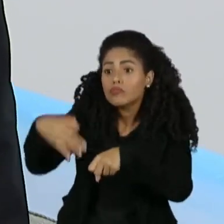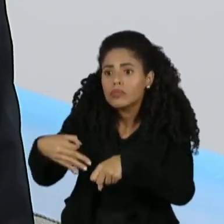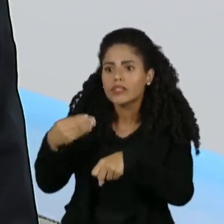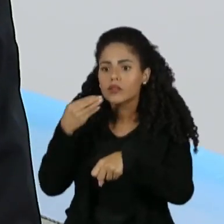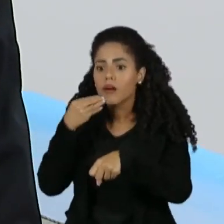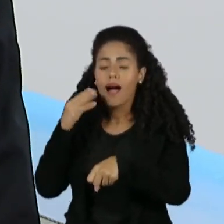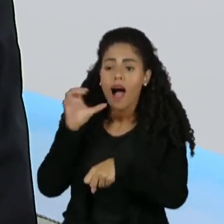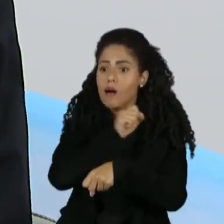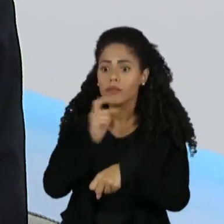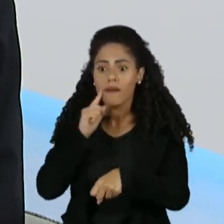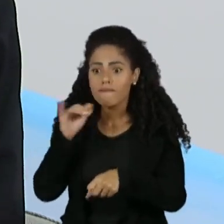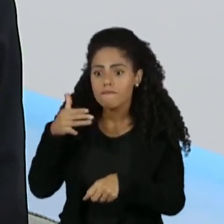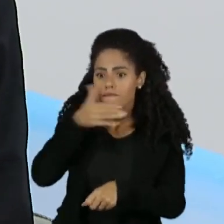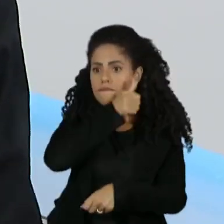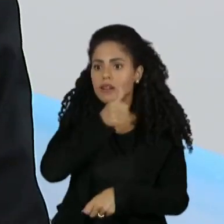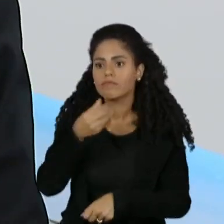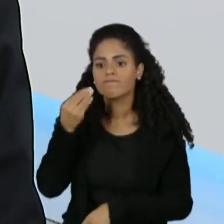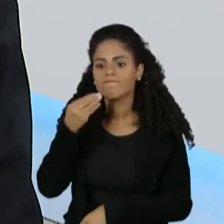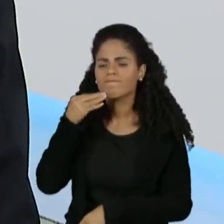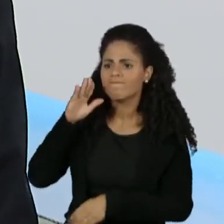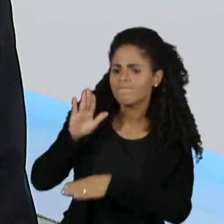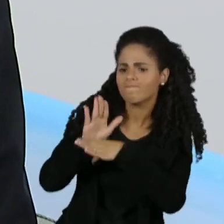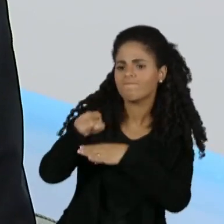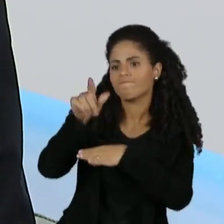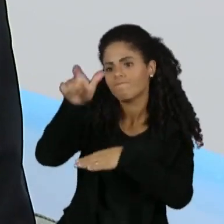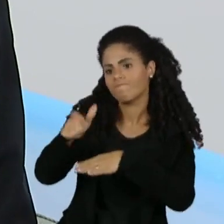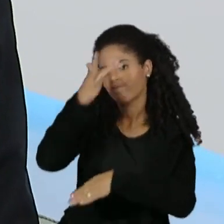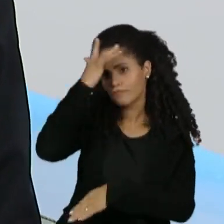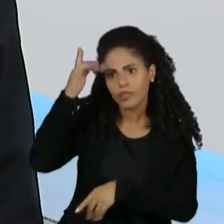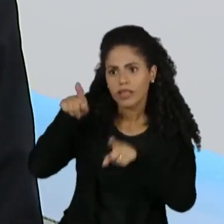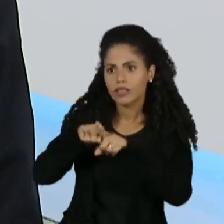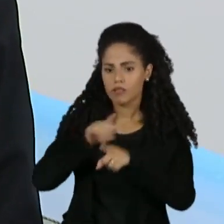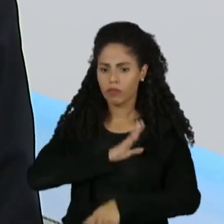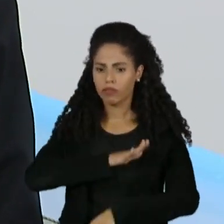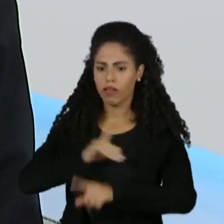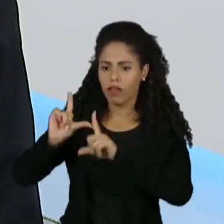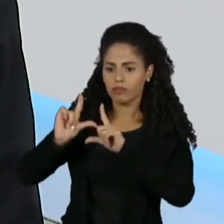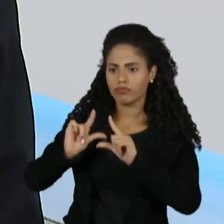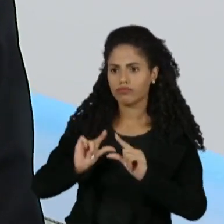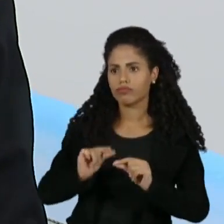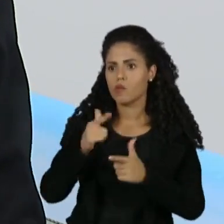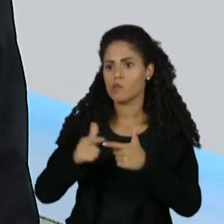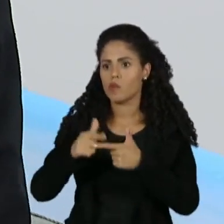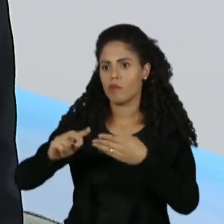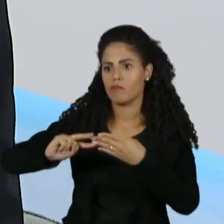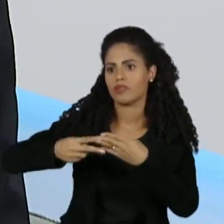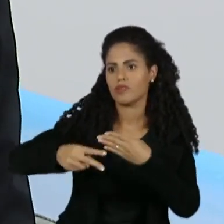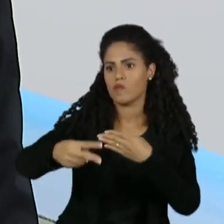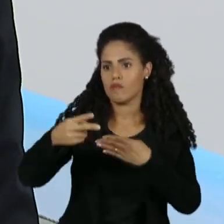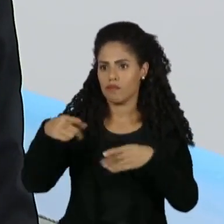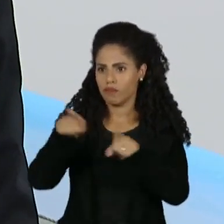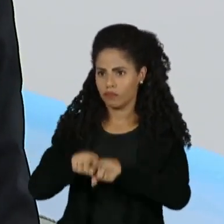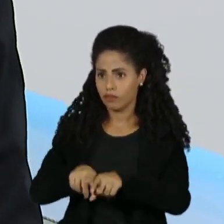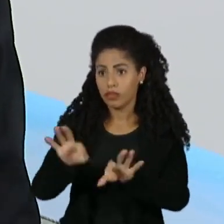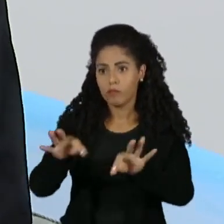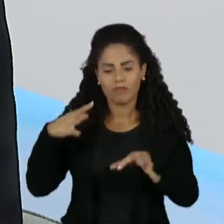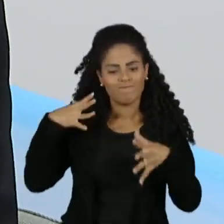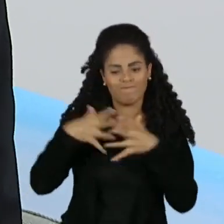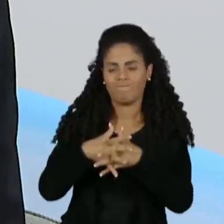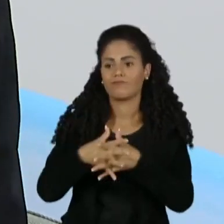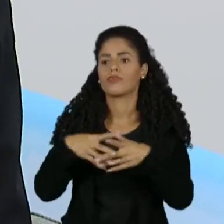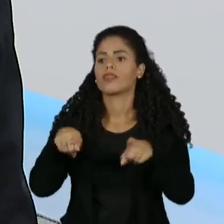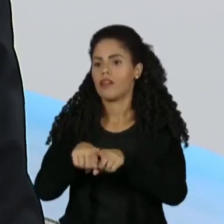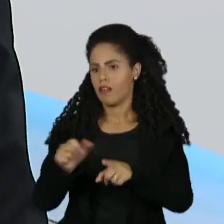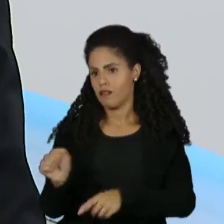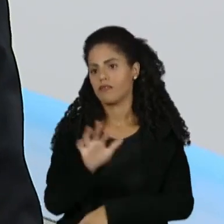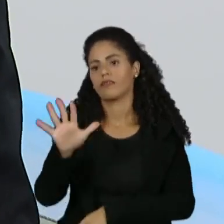desobstruir uma artéria, para salvar aquela vida e para reduzir incapacidades e sequelas. Portanto, o tratamento é complexo, ele